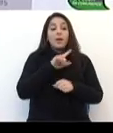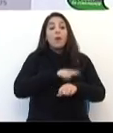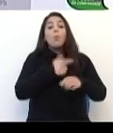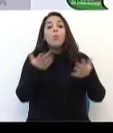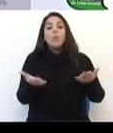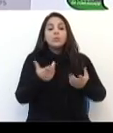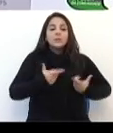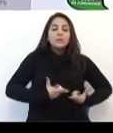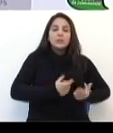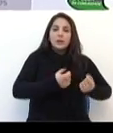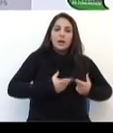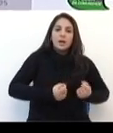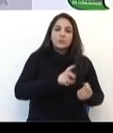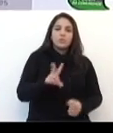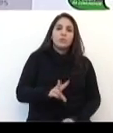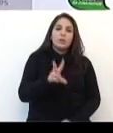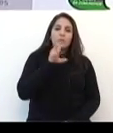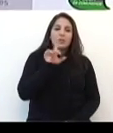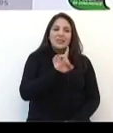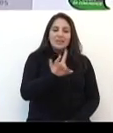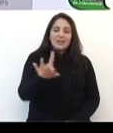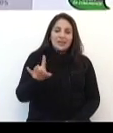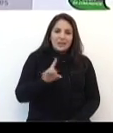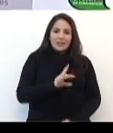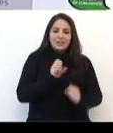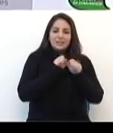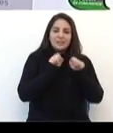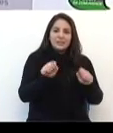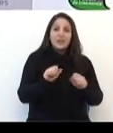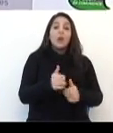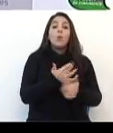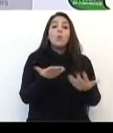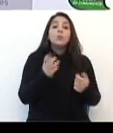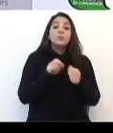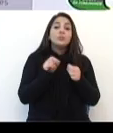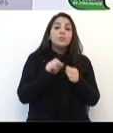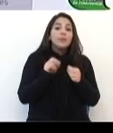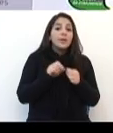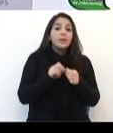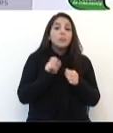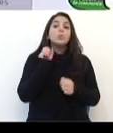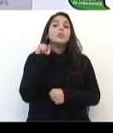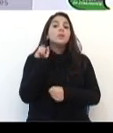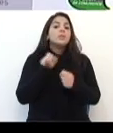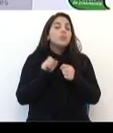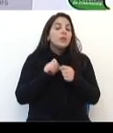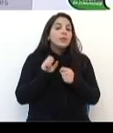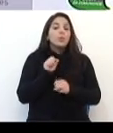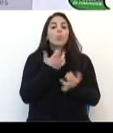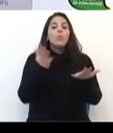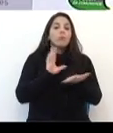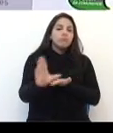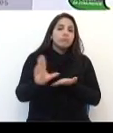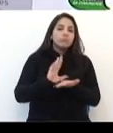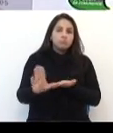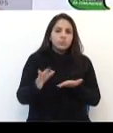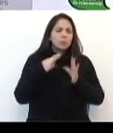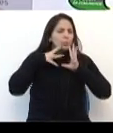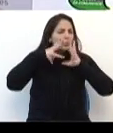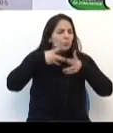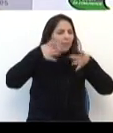ser gasto determinado valor em cada secretaria, onde vai ser feito, o que vai ser feito, qual o investimento,